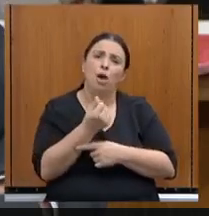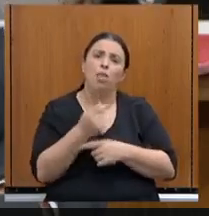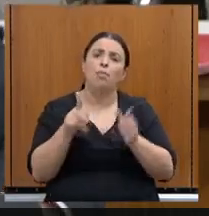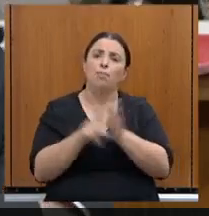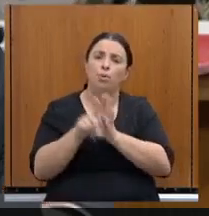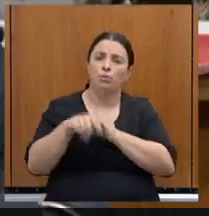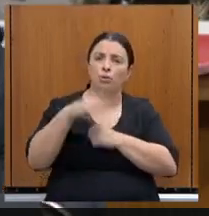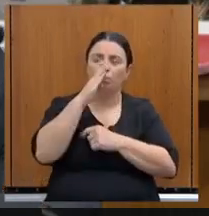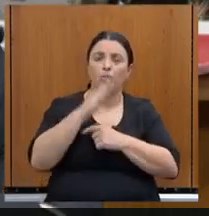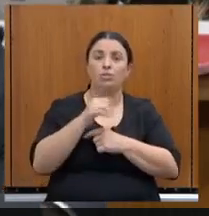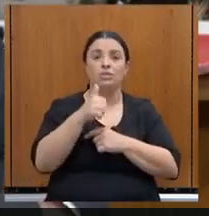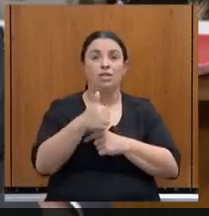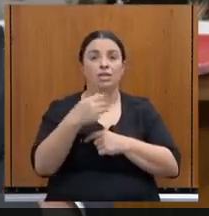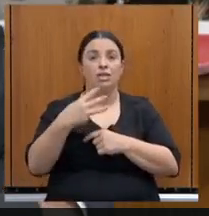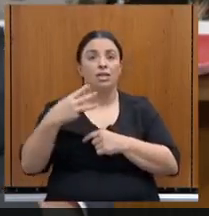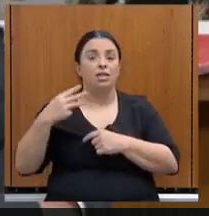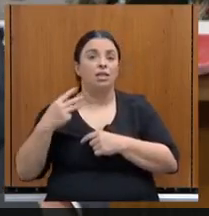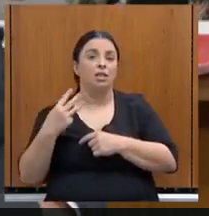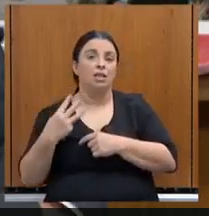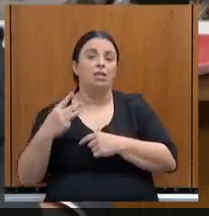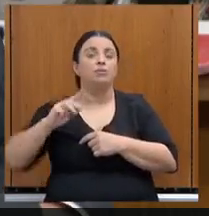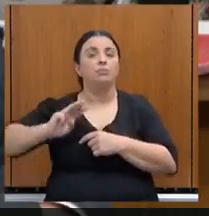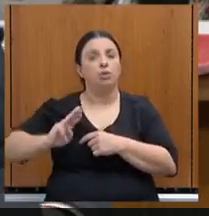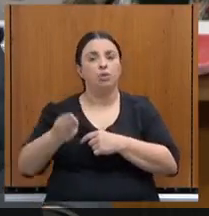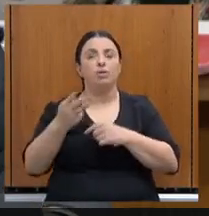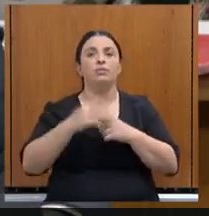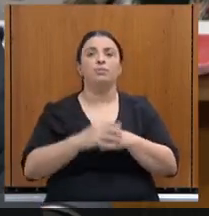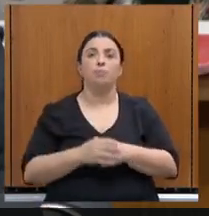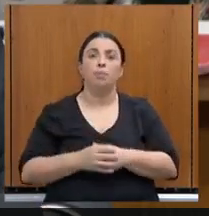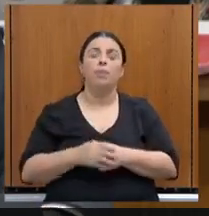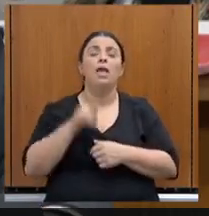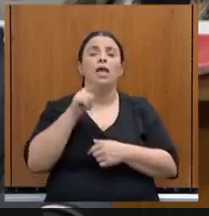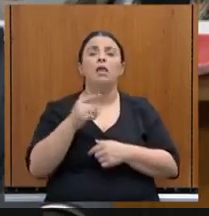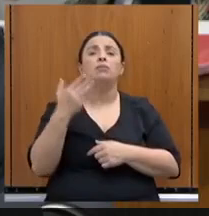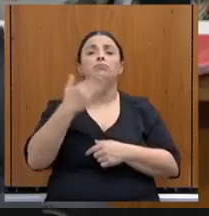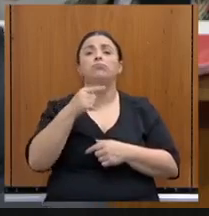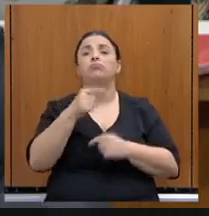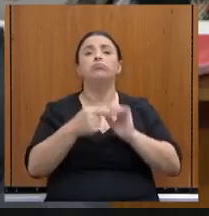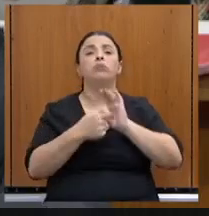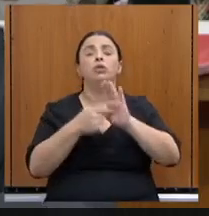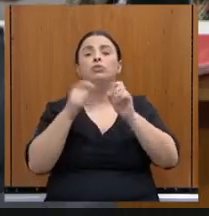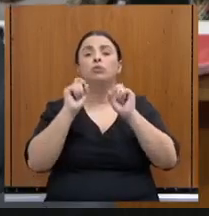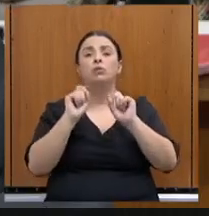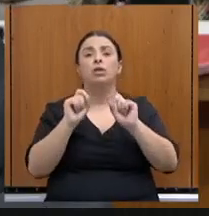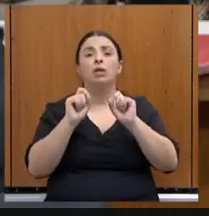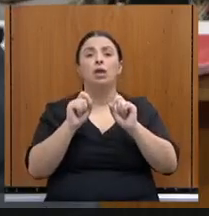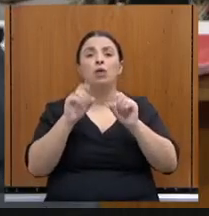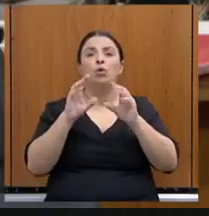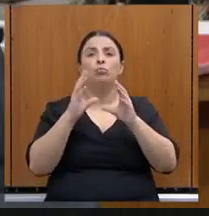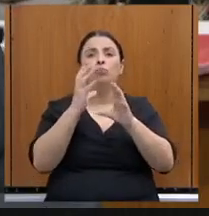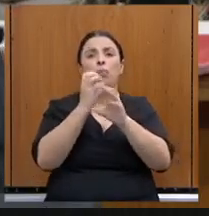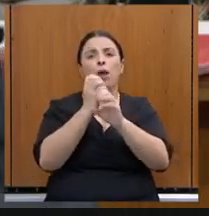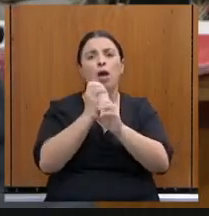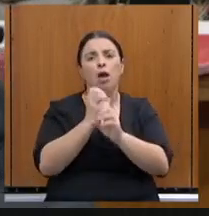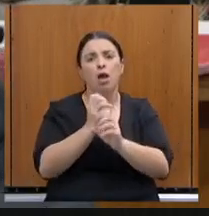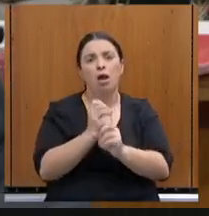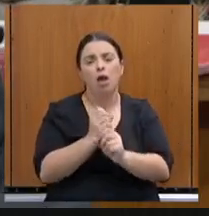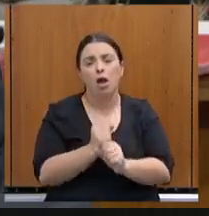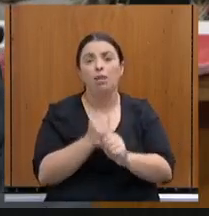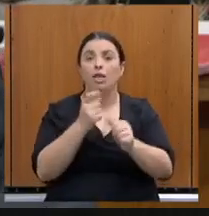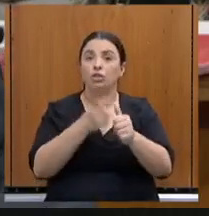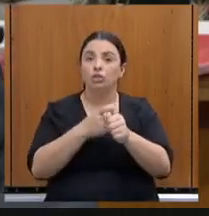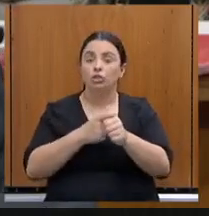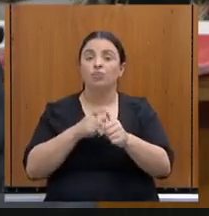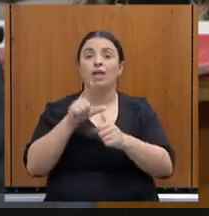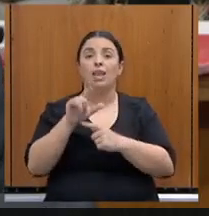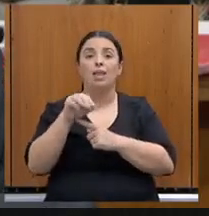Aqui é um extrato, o próximo, esse próximo item, é um extrato da dívida, das liminares que o Estado